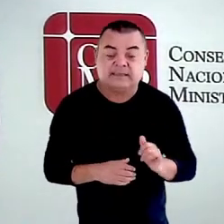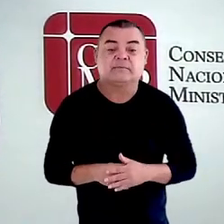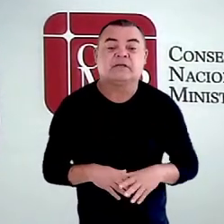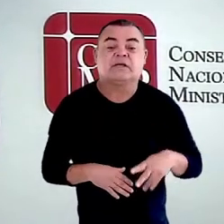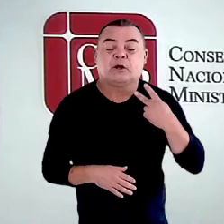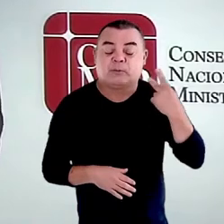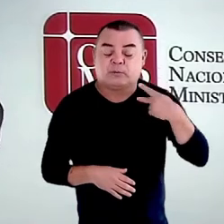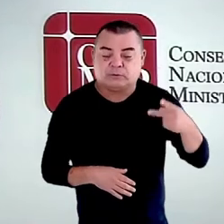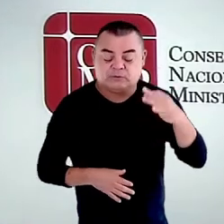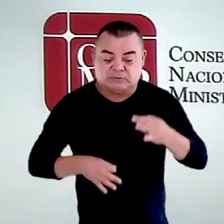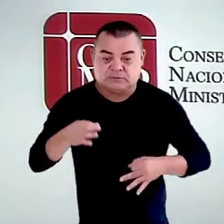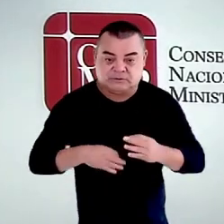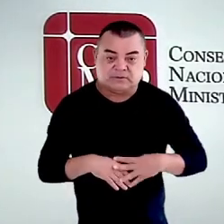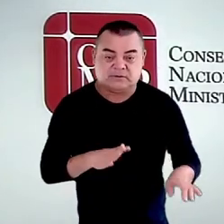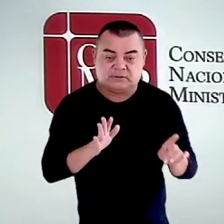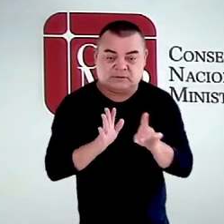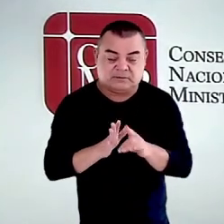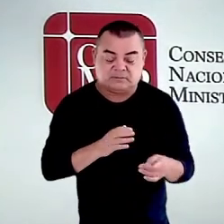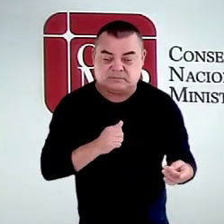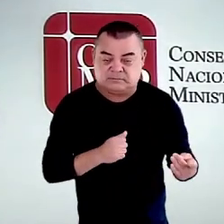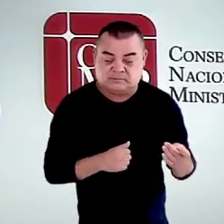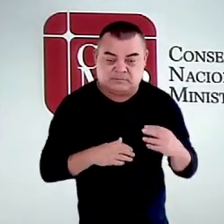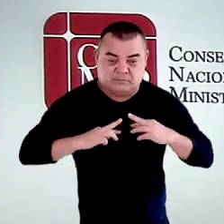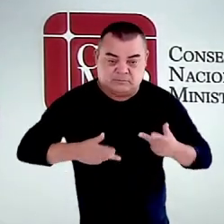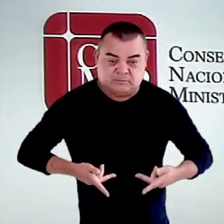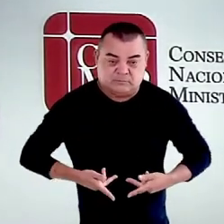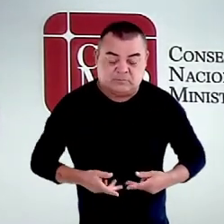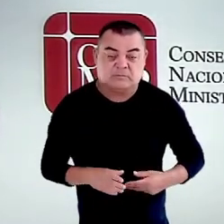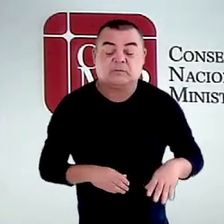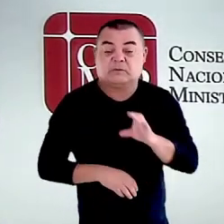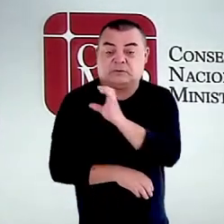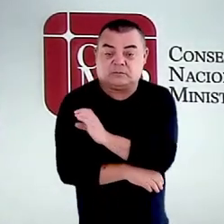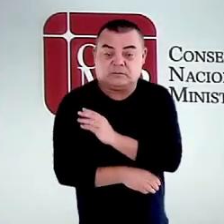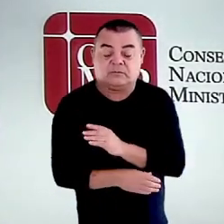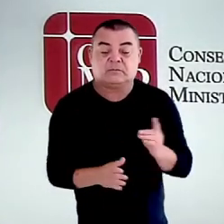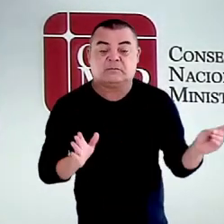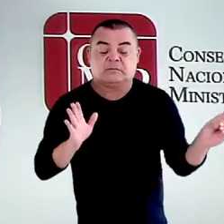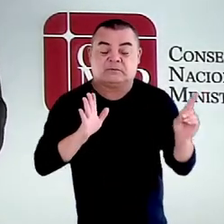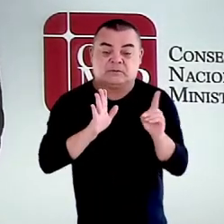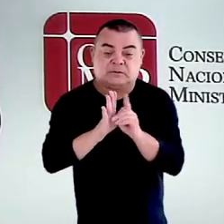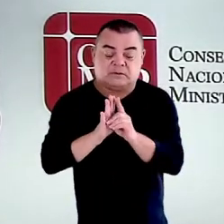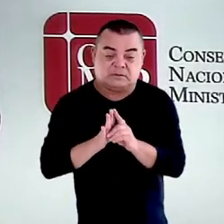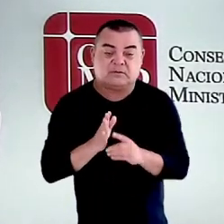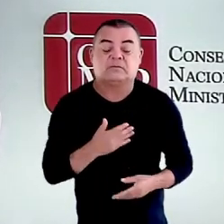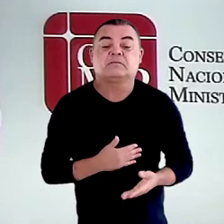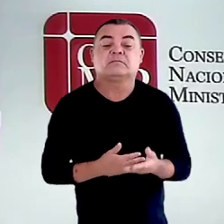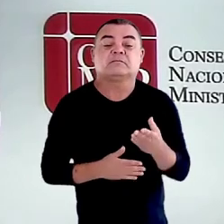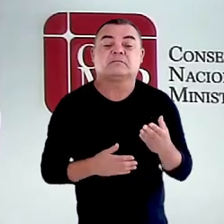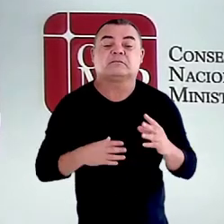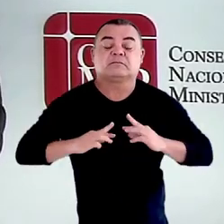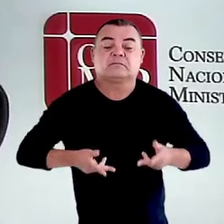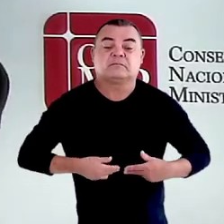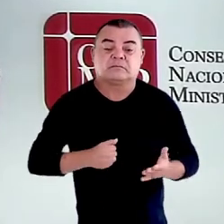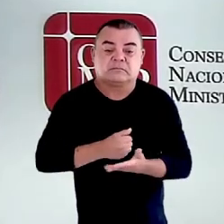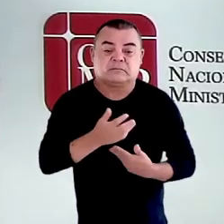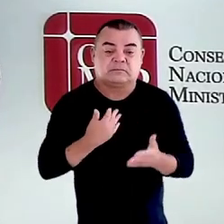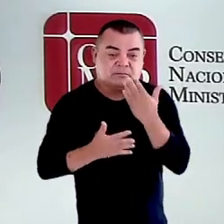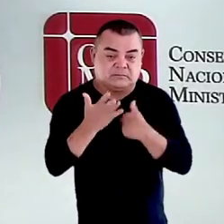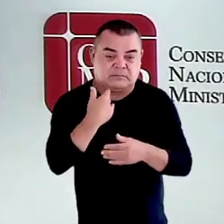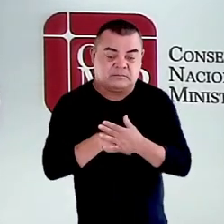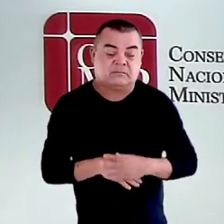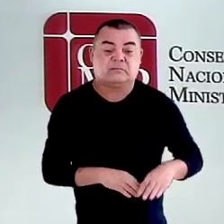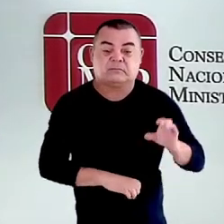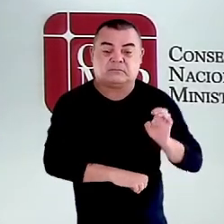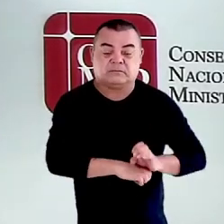Justiça dos Direitos Humanos e Coordenador do Núcleo de Direito Humano à Alimentação e Nutrição, adequada no Ministério Público e do Estado do